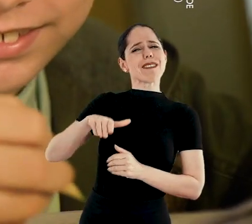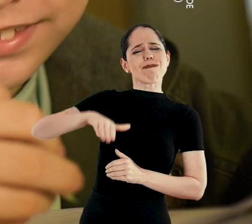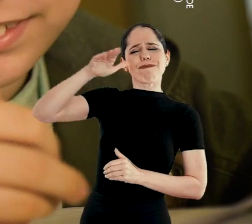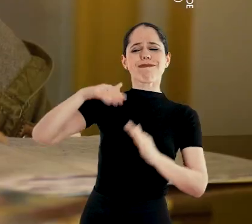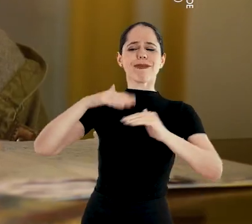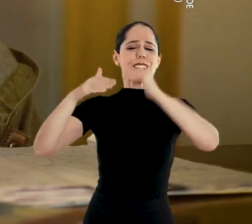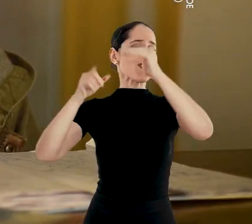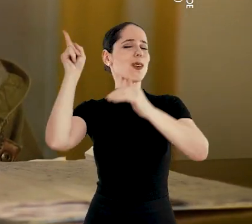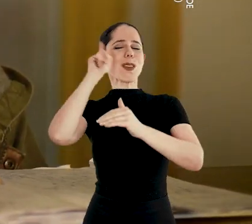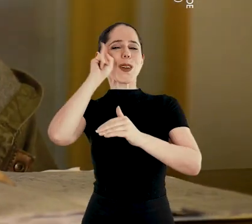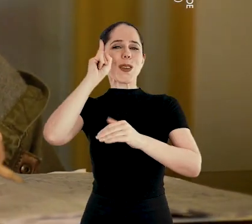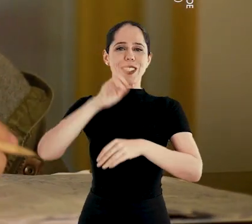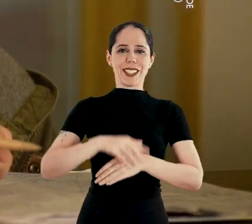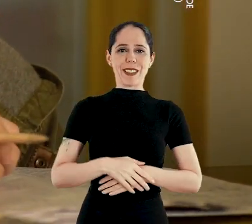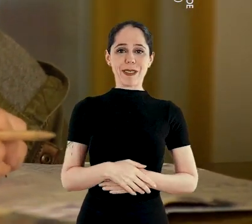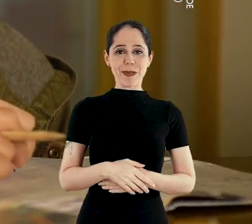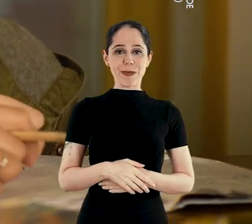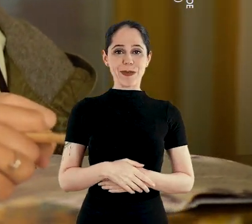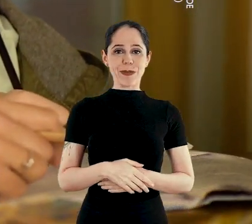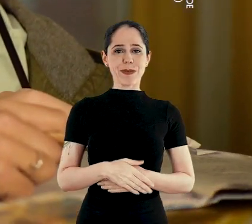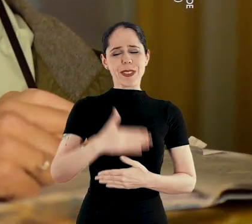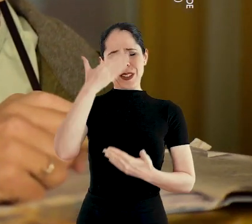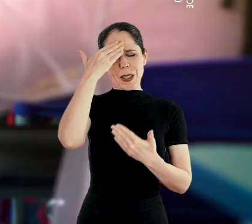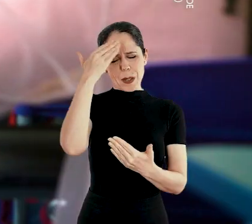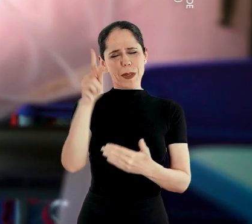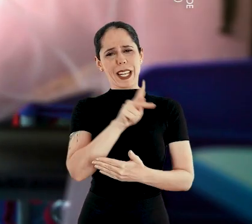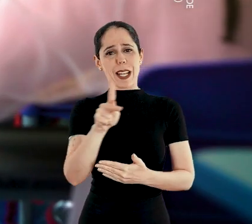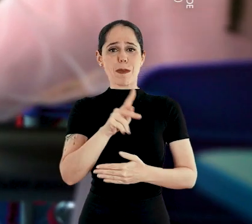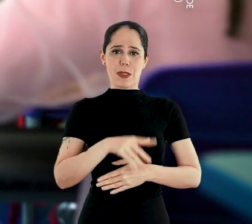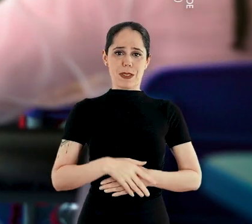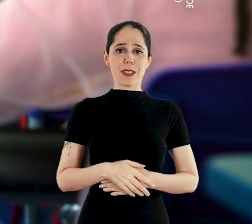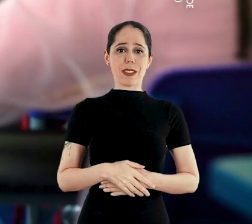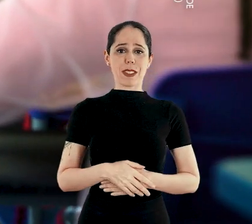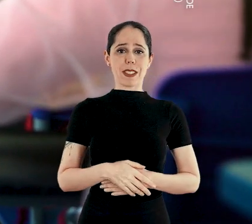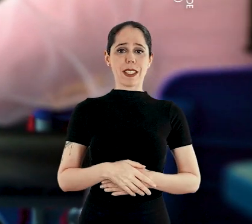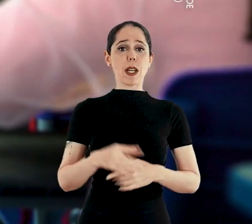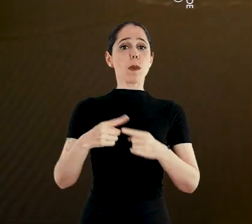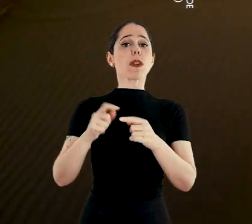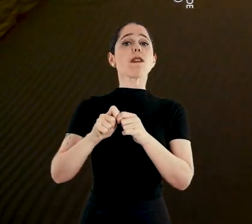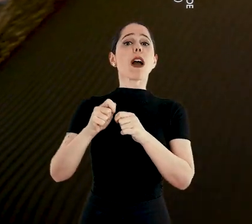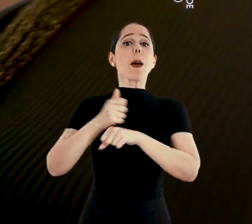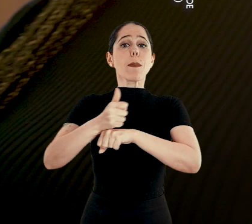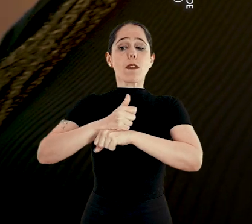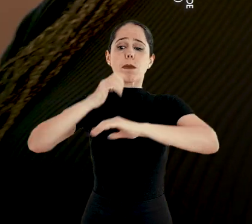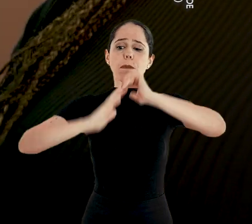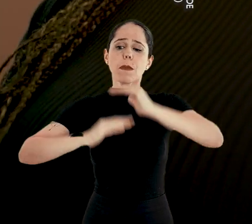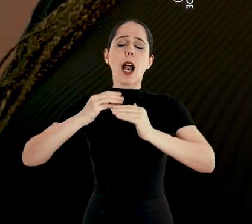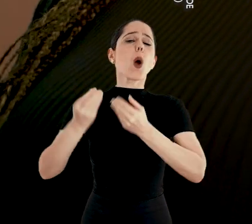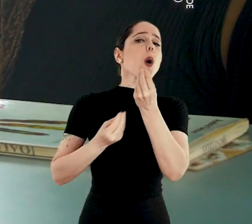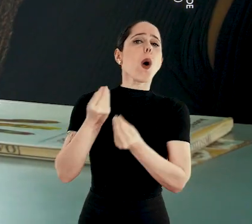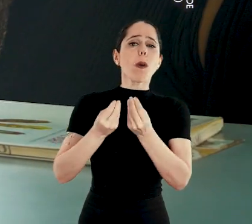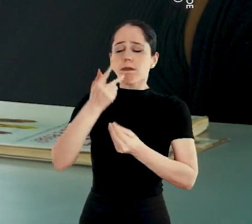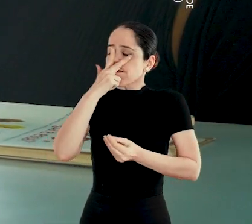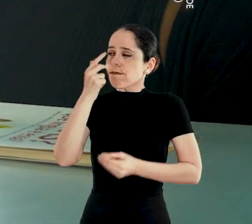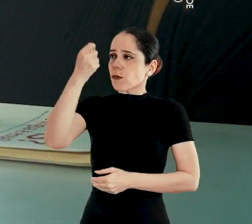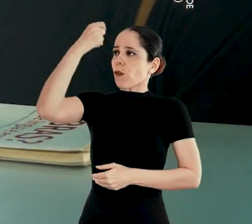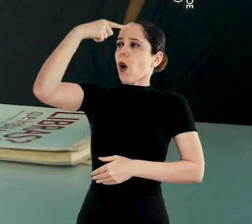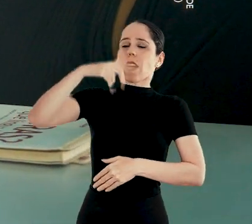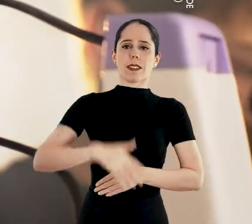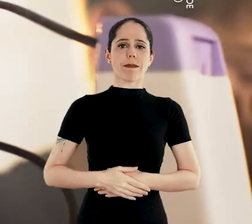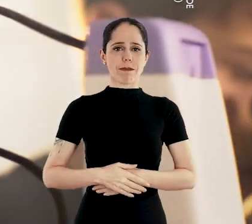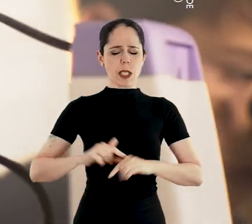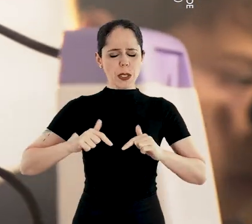lindo ver como ele cresce e evolui a cada dia. Obrigado, professor, por fazer de sua profissão uma